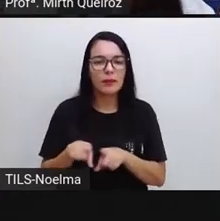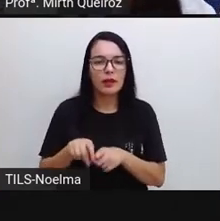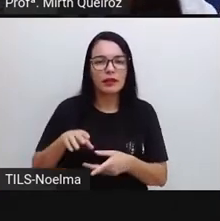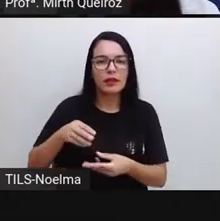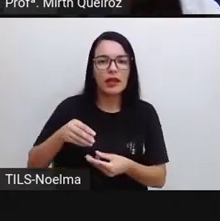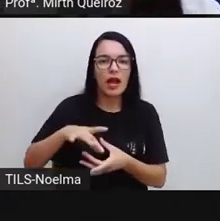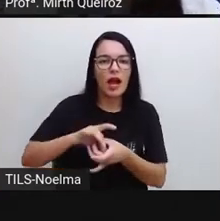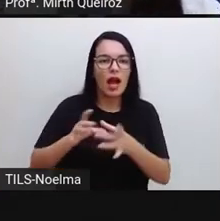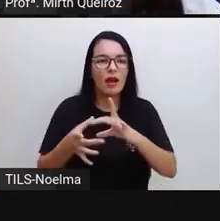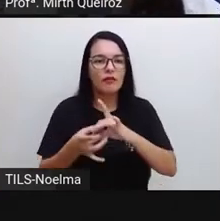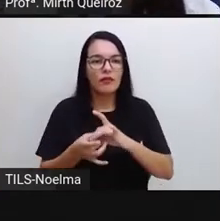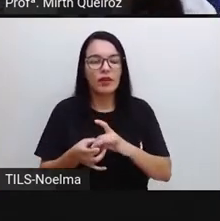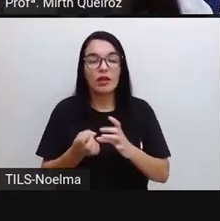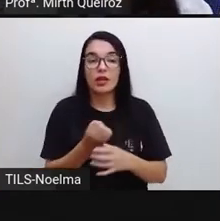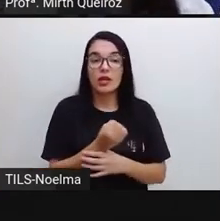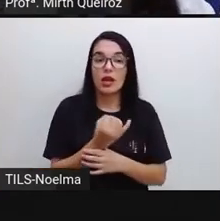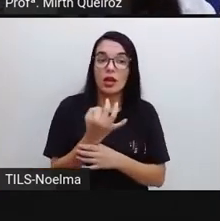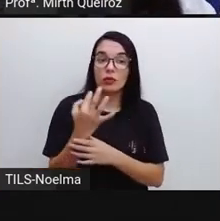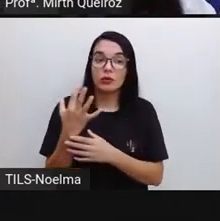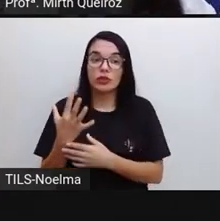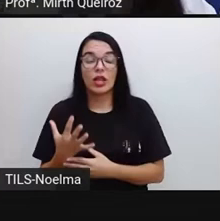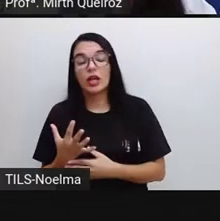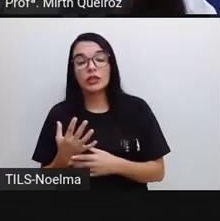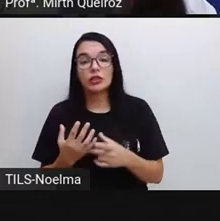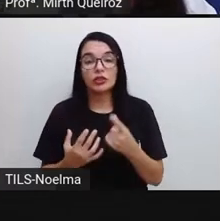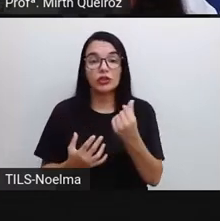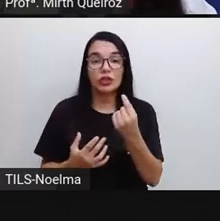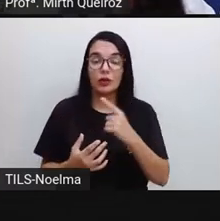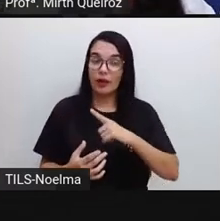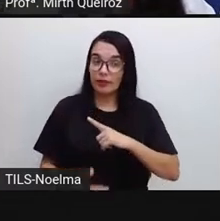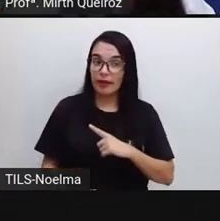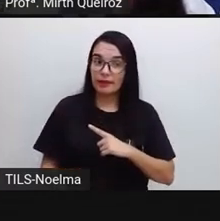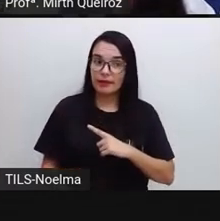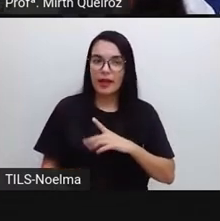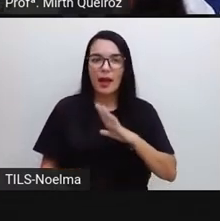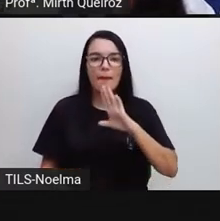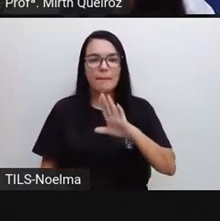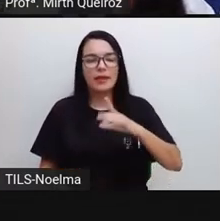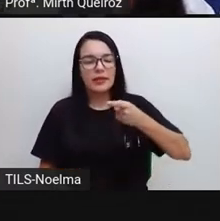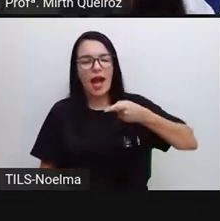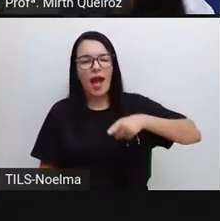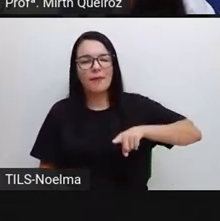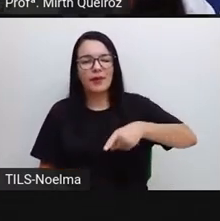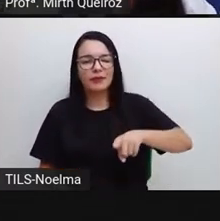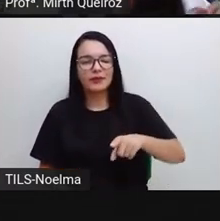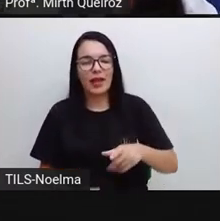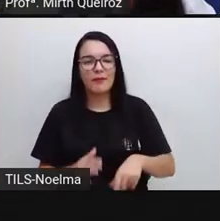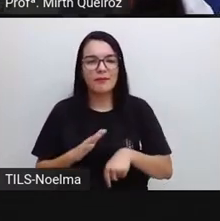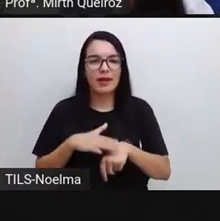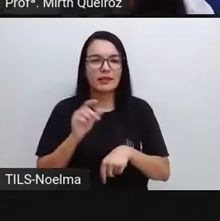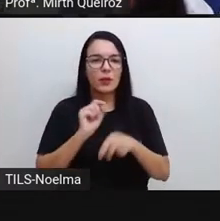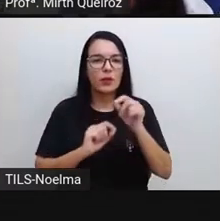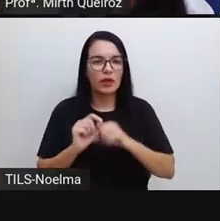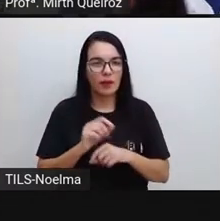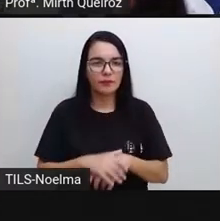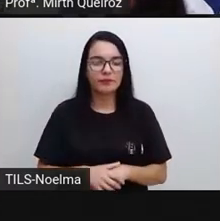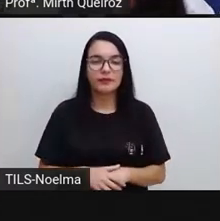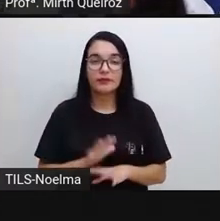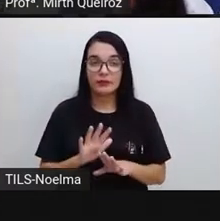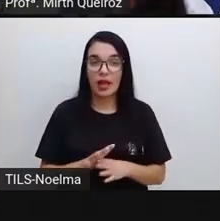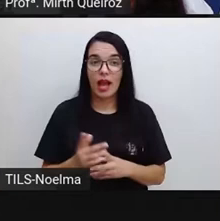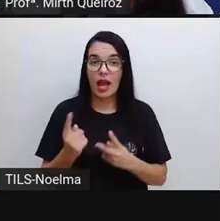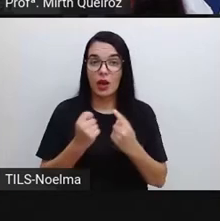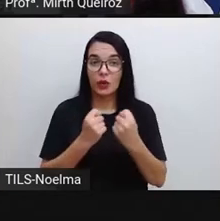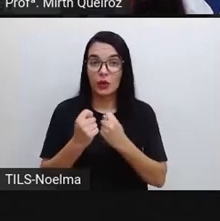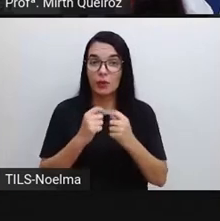quantidade de dinheiro que a gente tem, por exemplo, mas a gente vai aprofundar mais sobre isso. A economia pode ser dividida